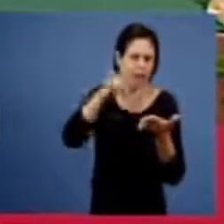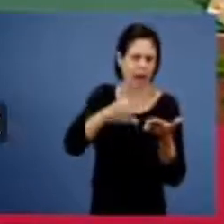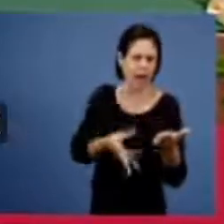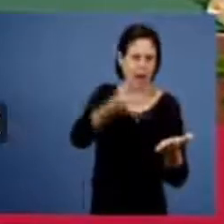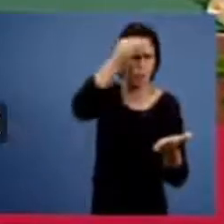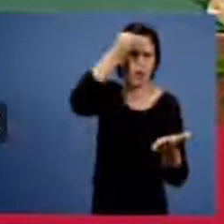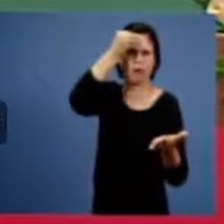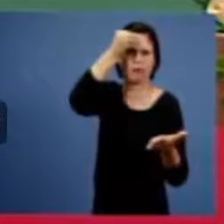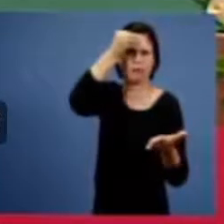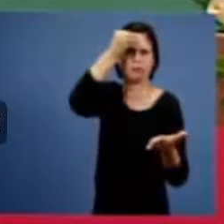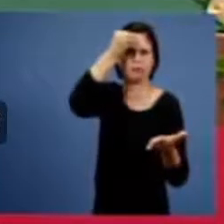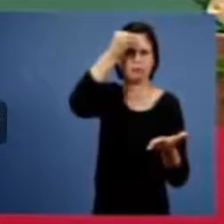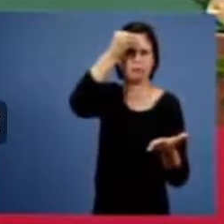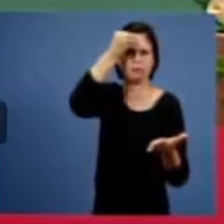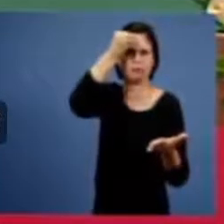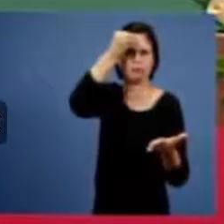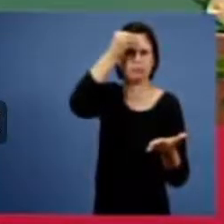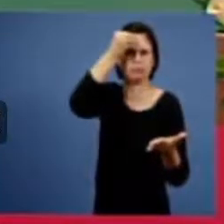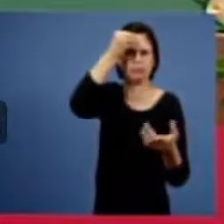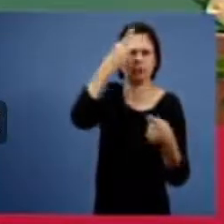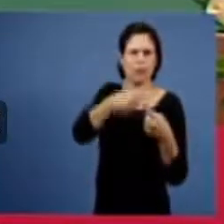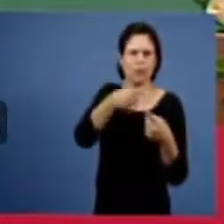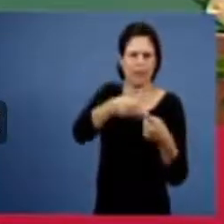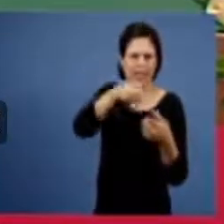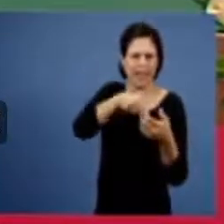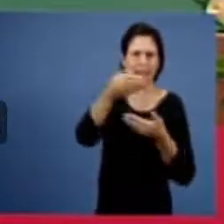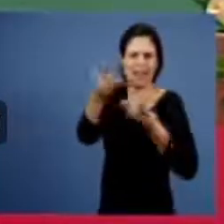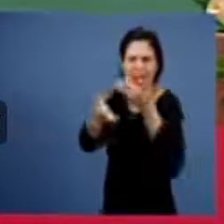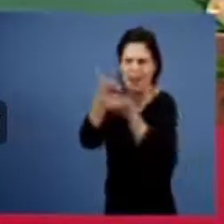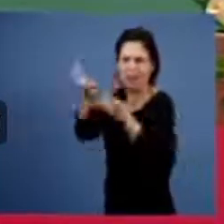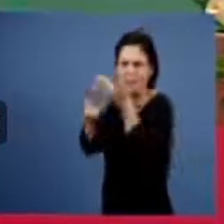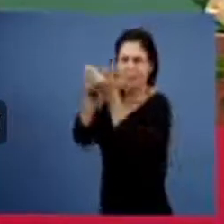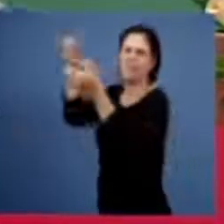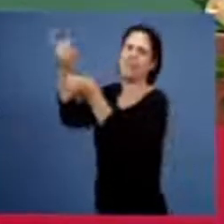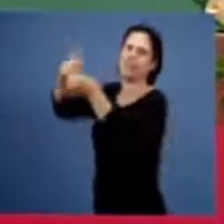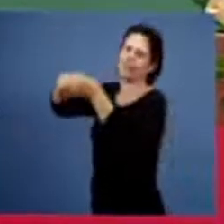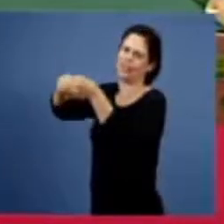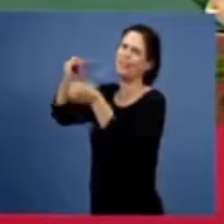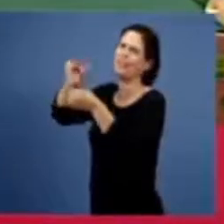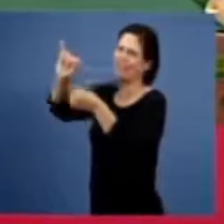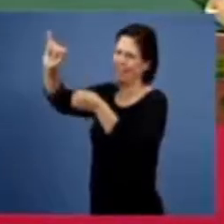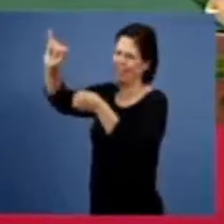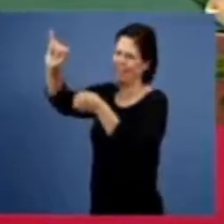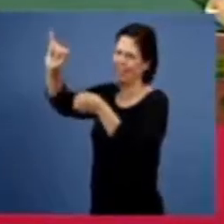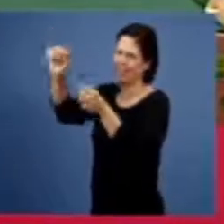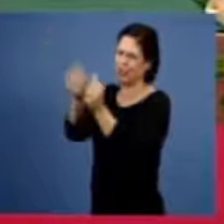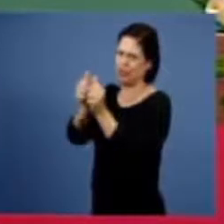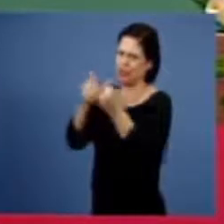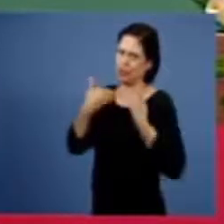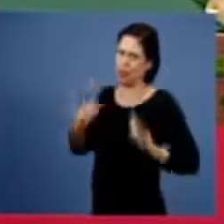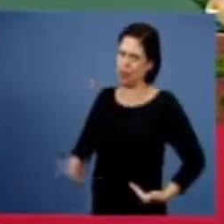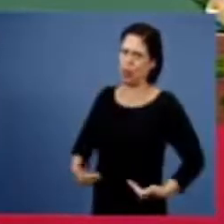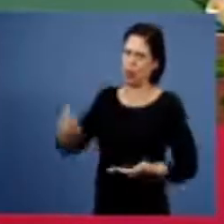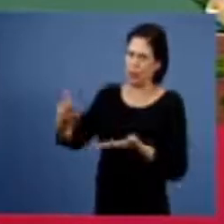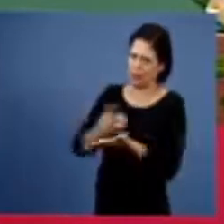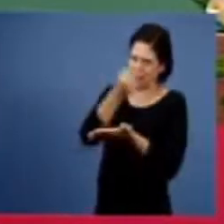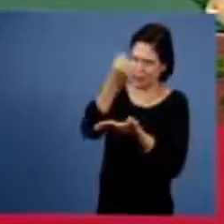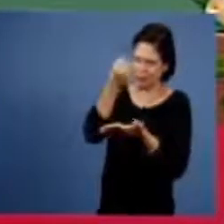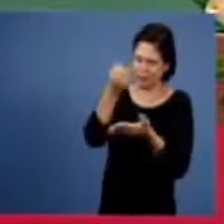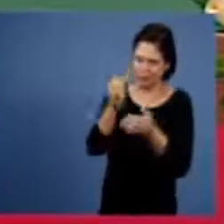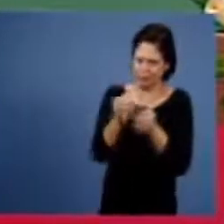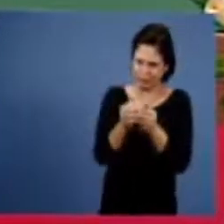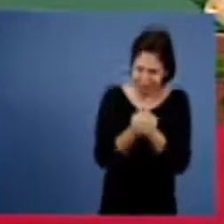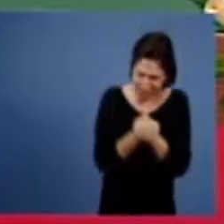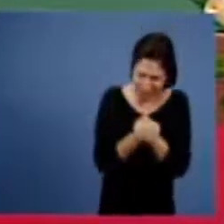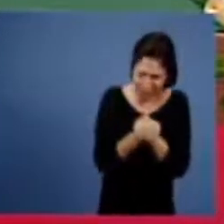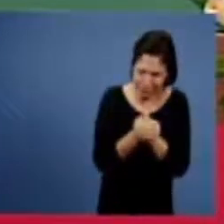essa palavra vai ser levada de volta é a palavra revelada e ela vai no corpo no arrebatamento assim